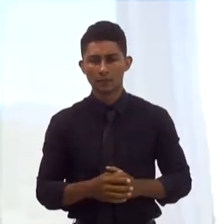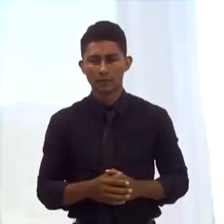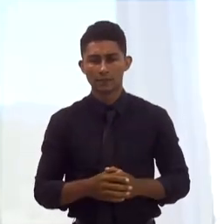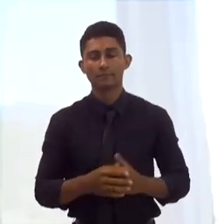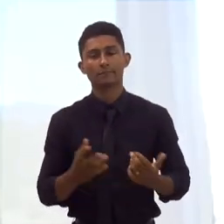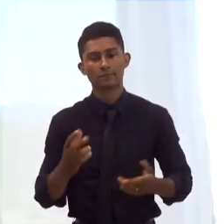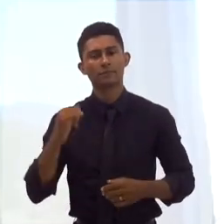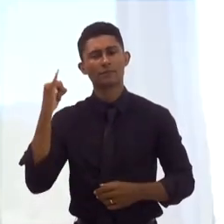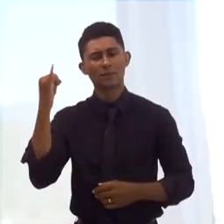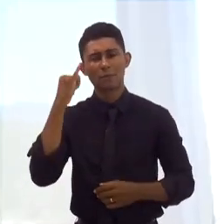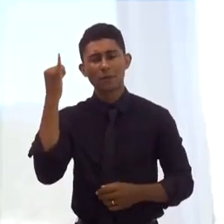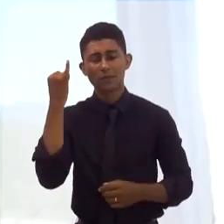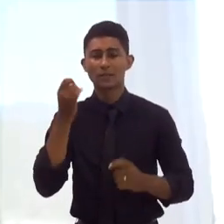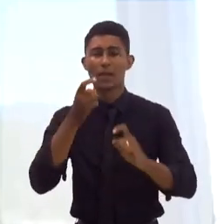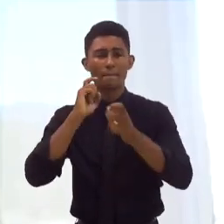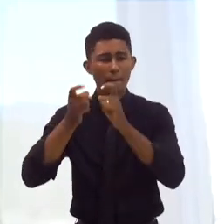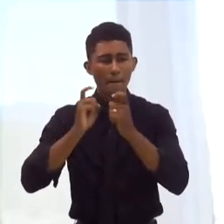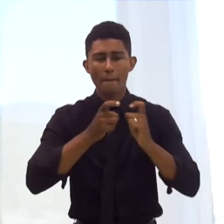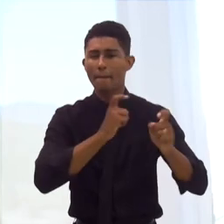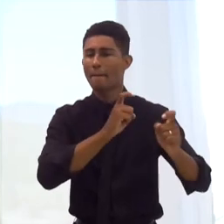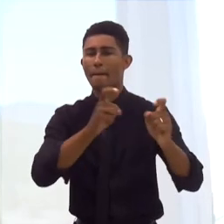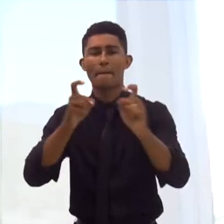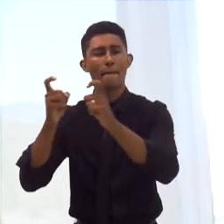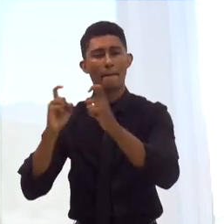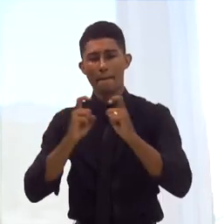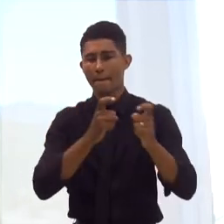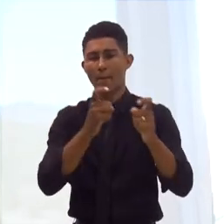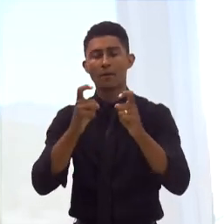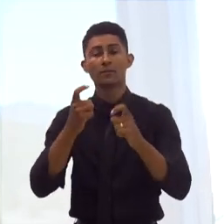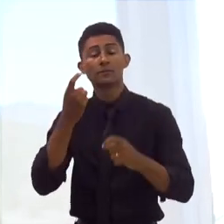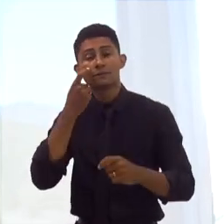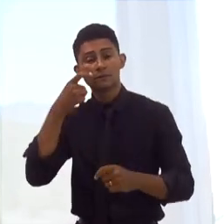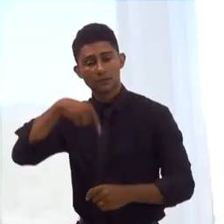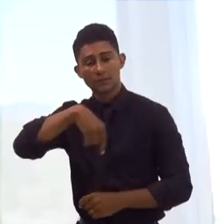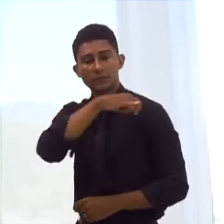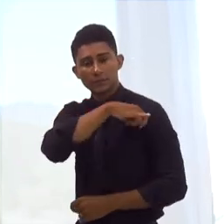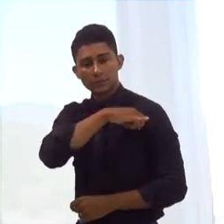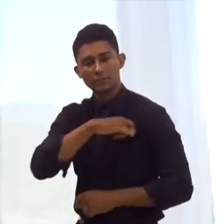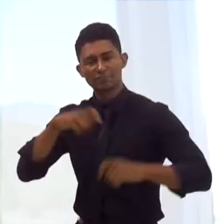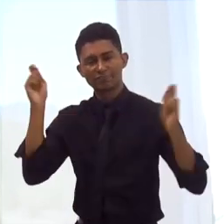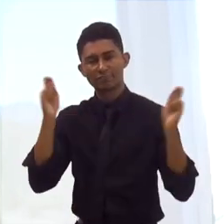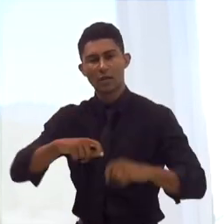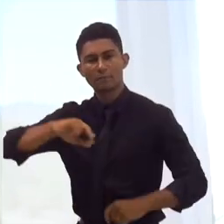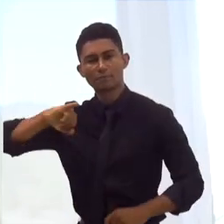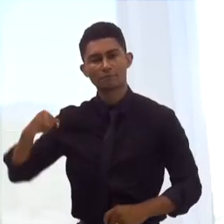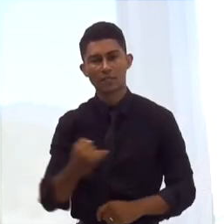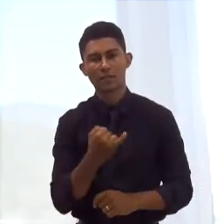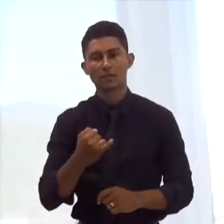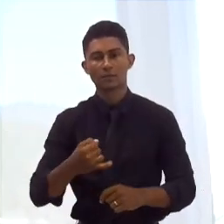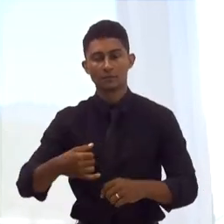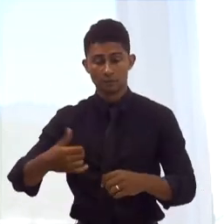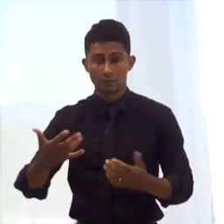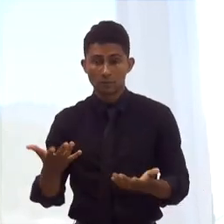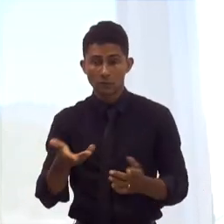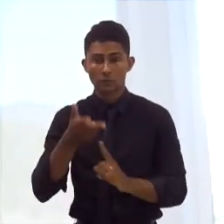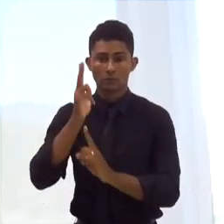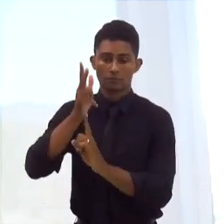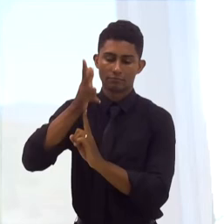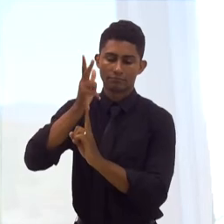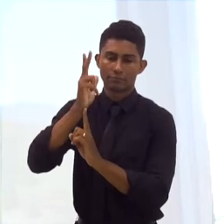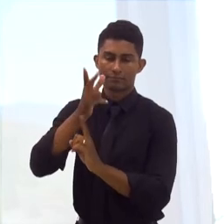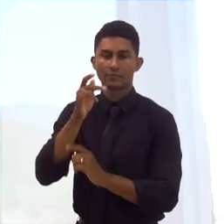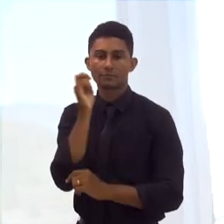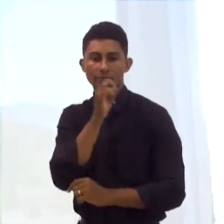na importância de um amplo debate sobre a oportunidade que o de Janeiro tem com o desenvolvimento de eólicas